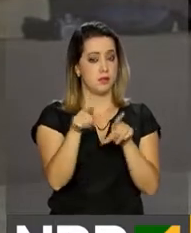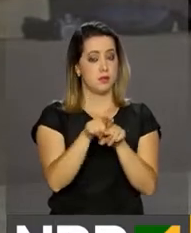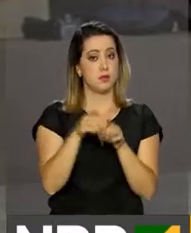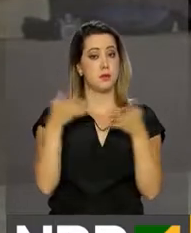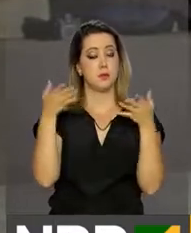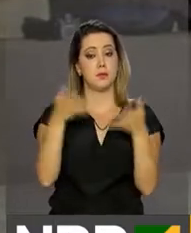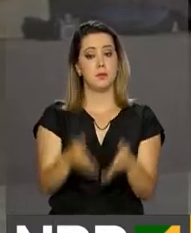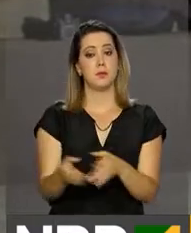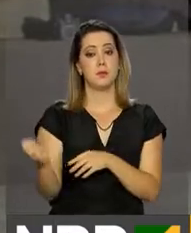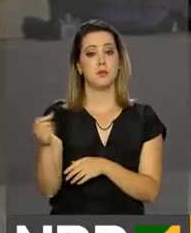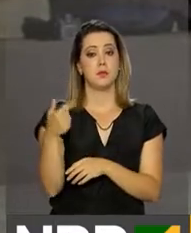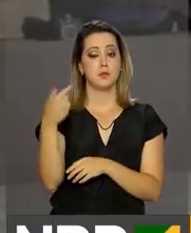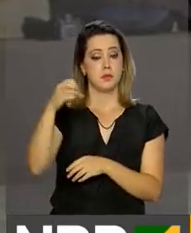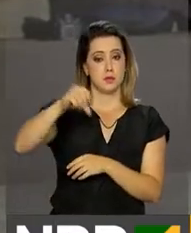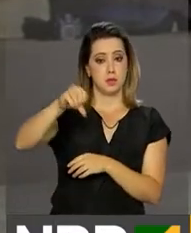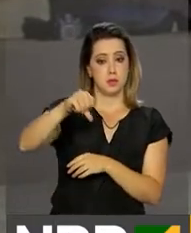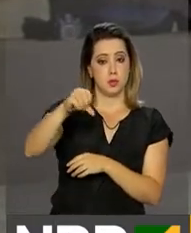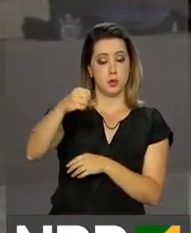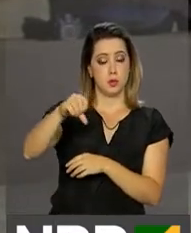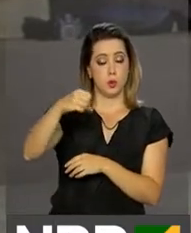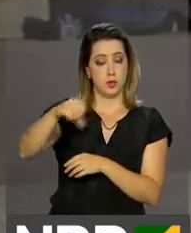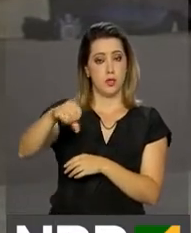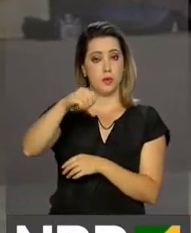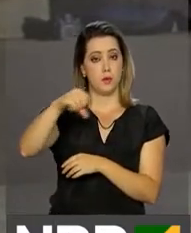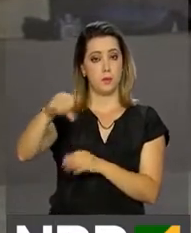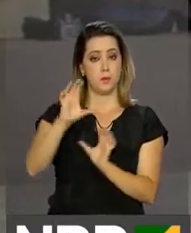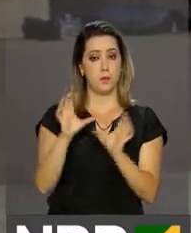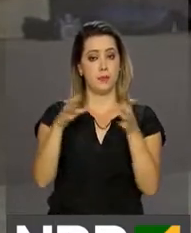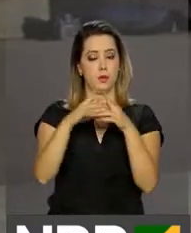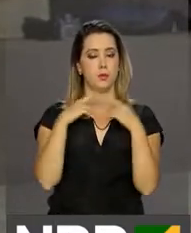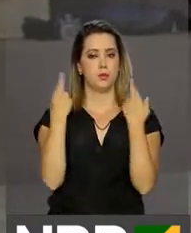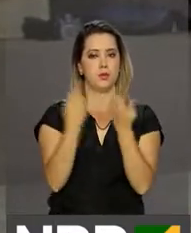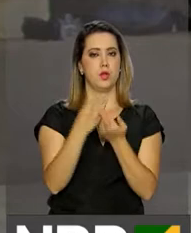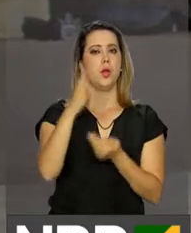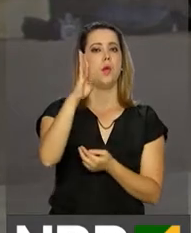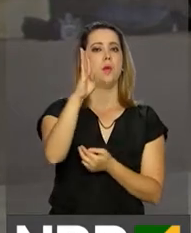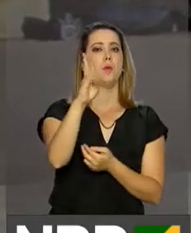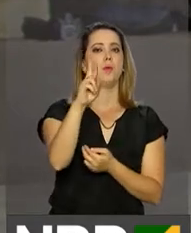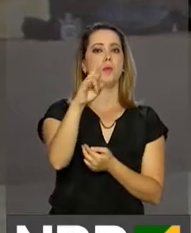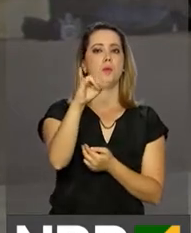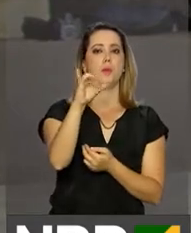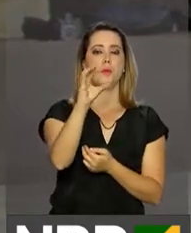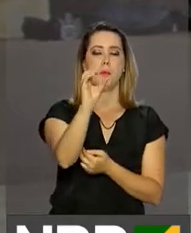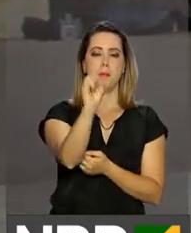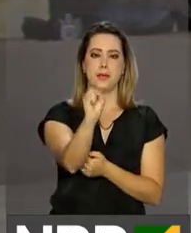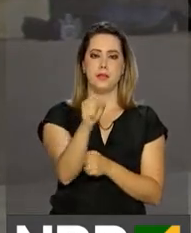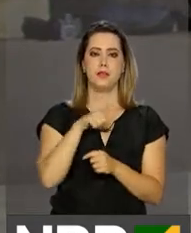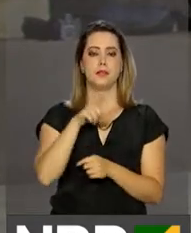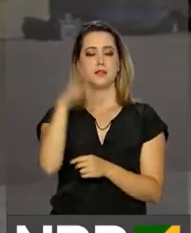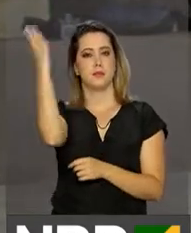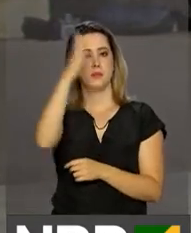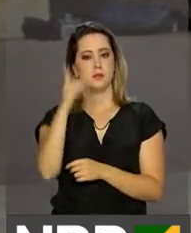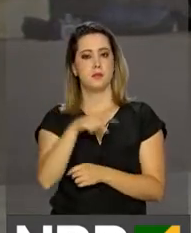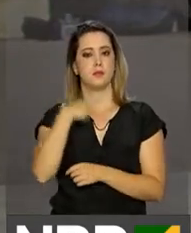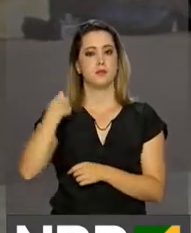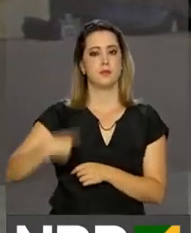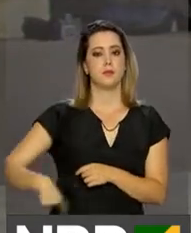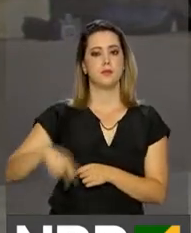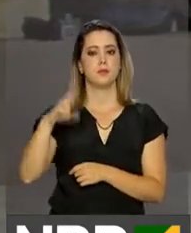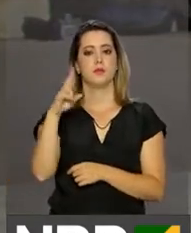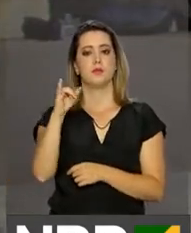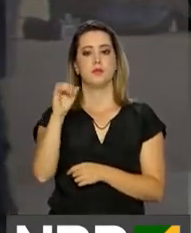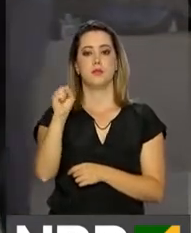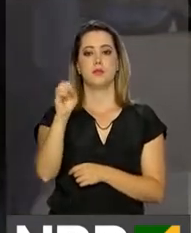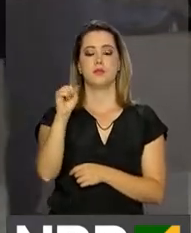Temer participa da nona cúpula do BRICS, grupo de países emergentes que reúne Brasil, China, Rússia,